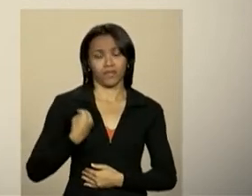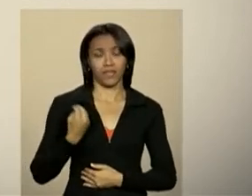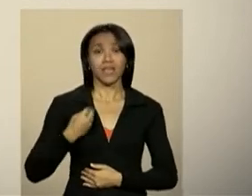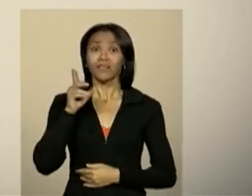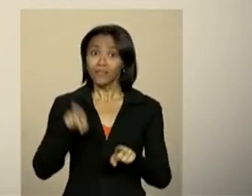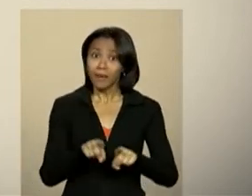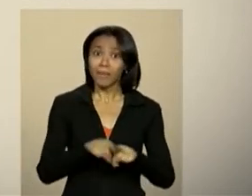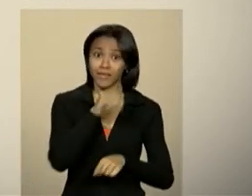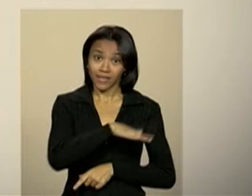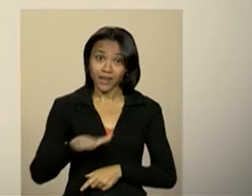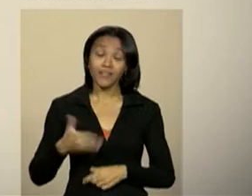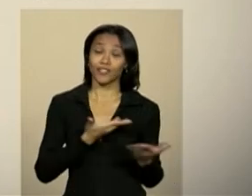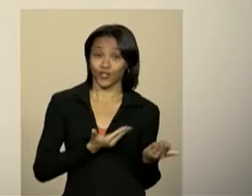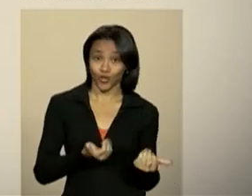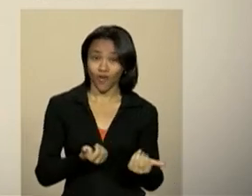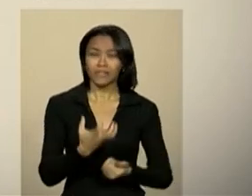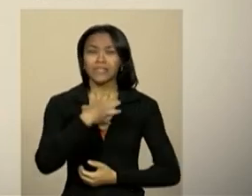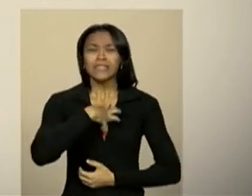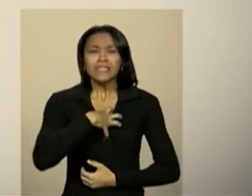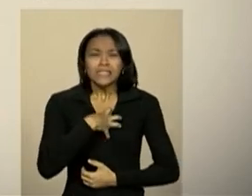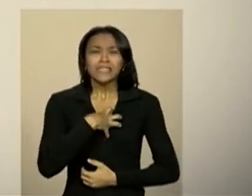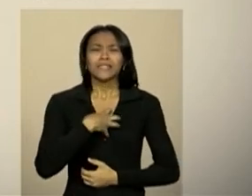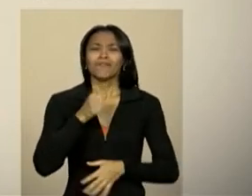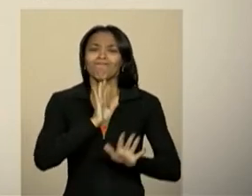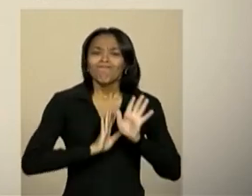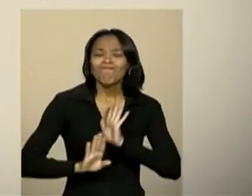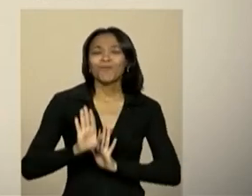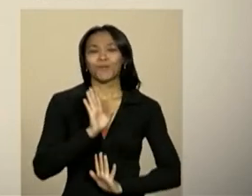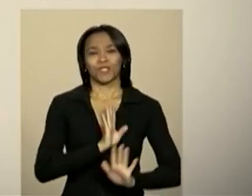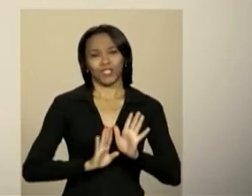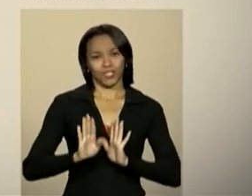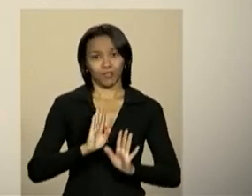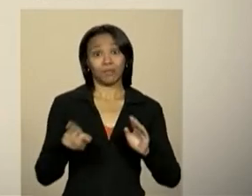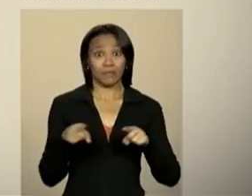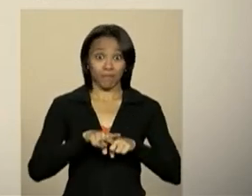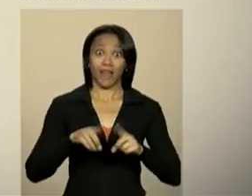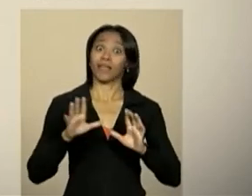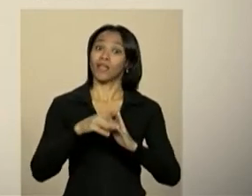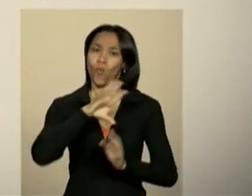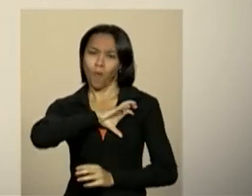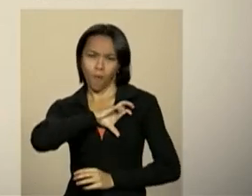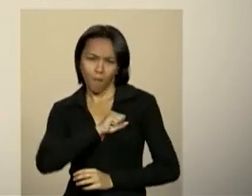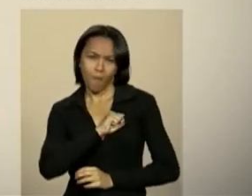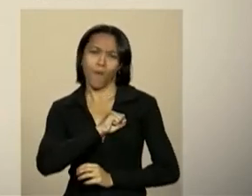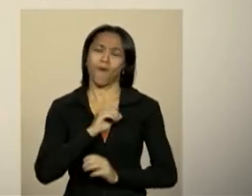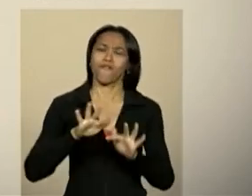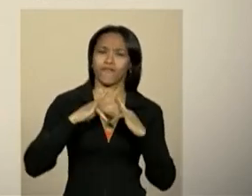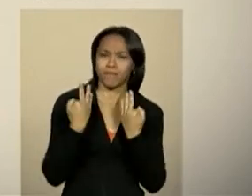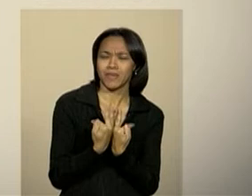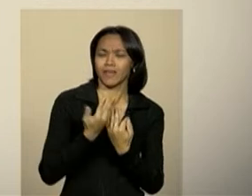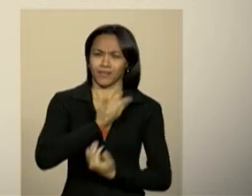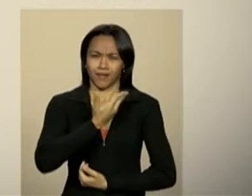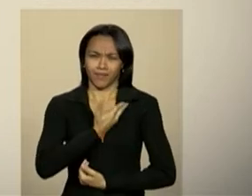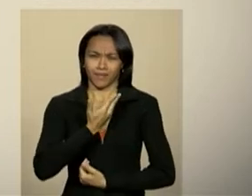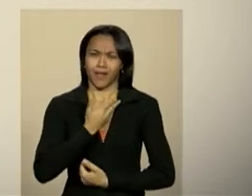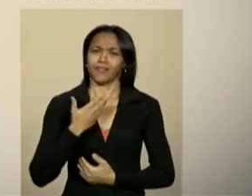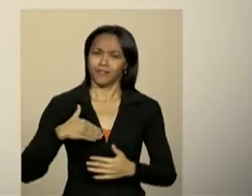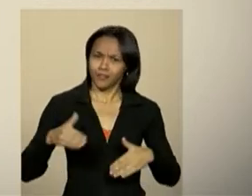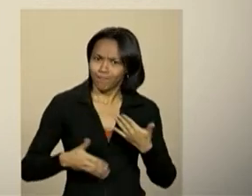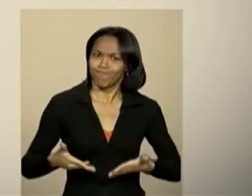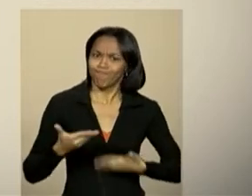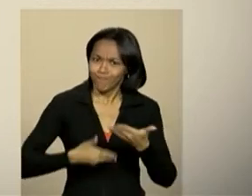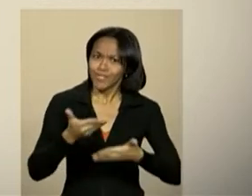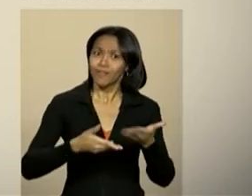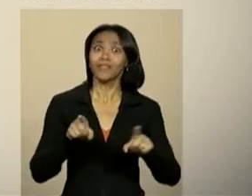as crianças e os jovens se sintam protegidos, para que os laços familiares e as amizades se desenvolvam,